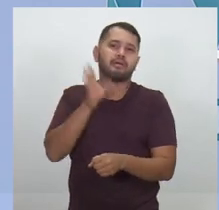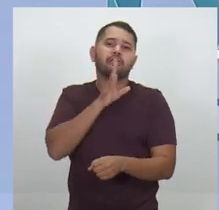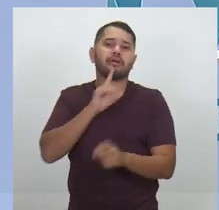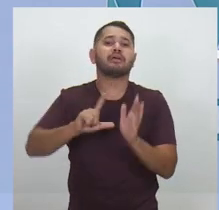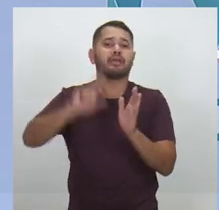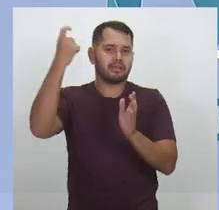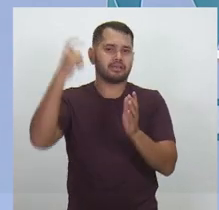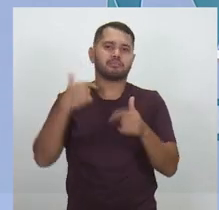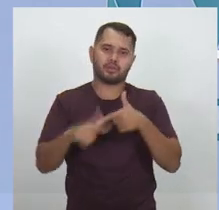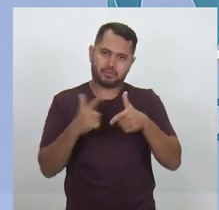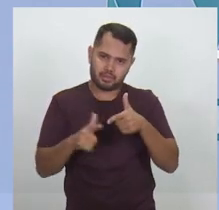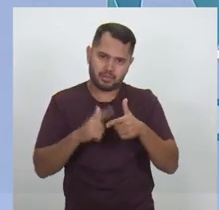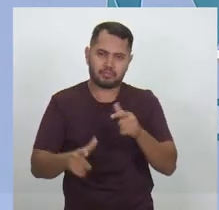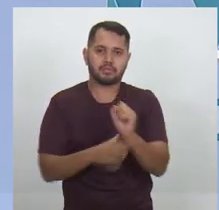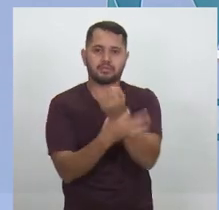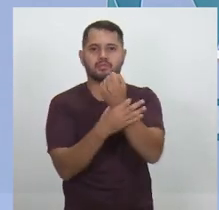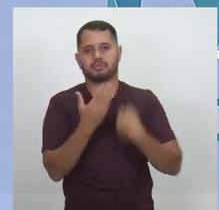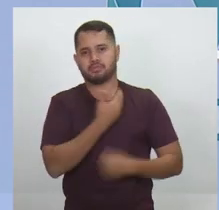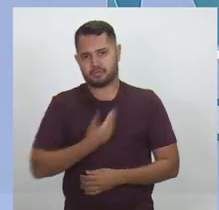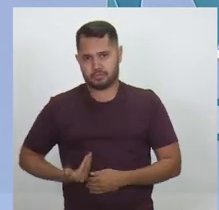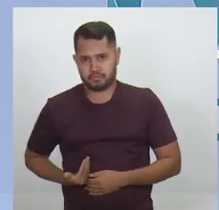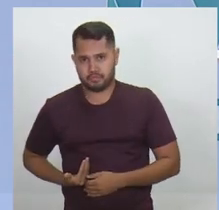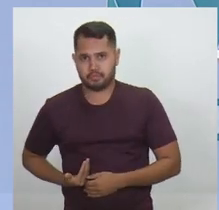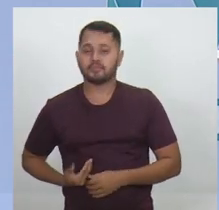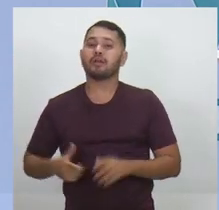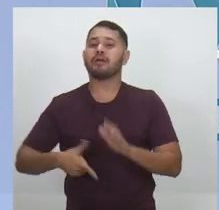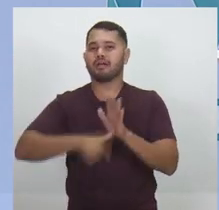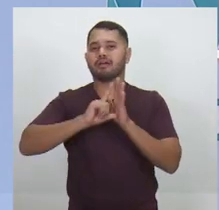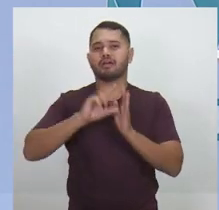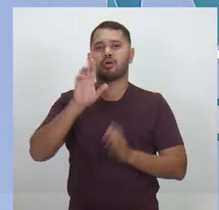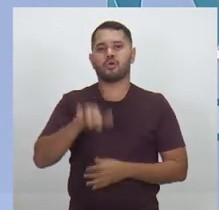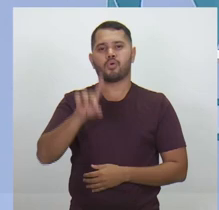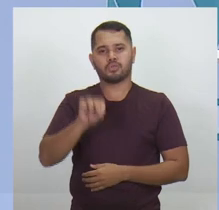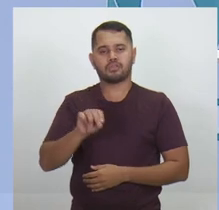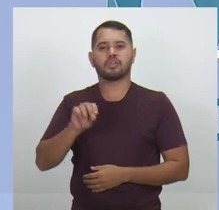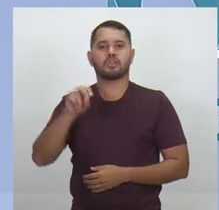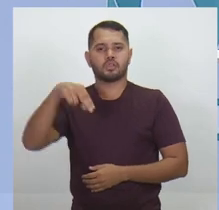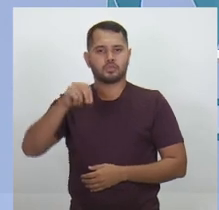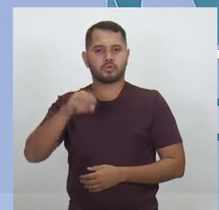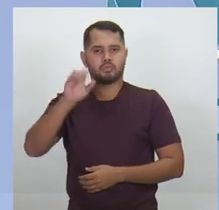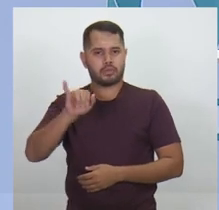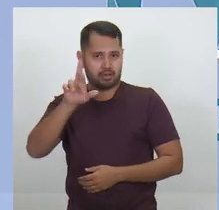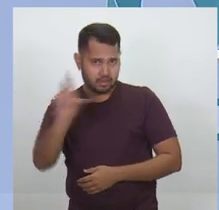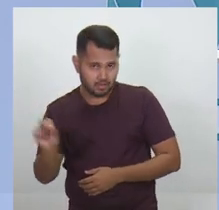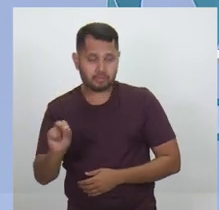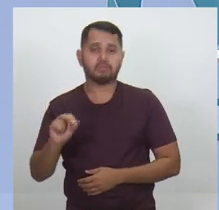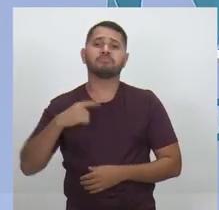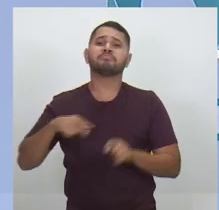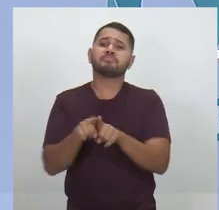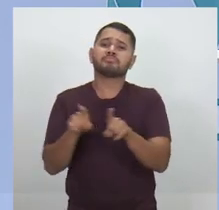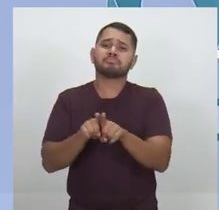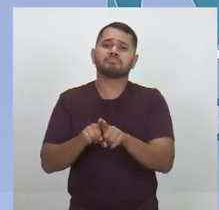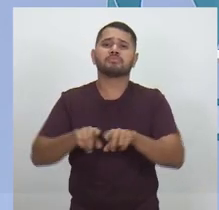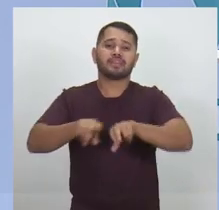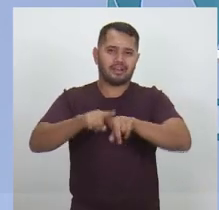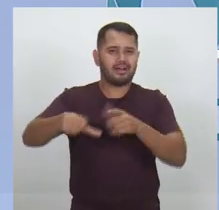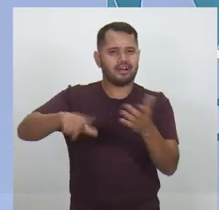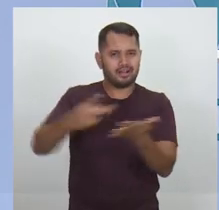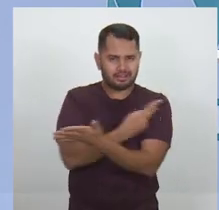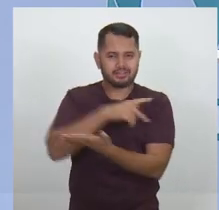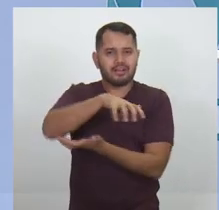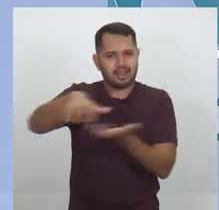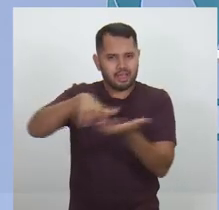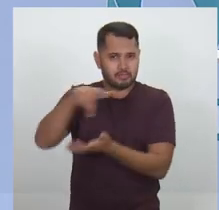da segurança pública, como nós resolvemos com o Ronda do Bairro. Para quem já resolveu o problema das greves que tinham com os